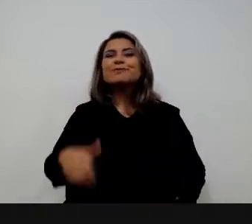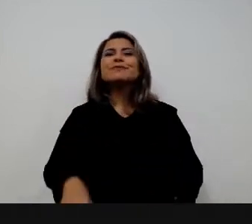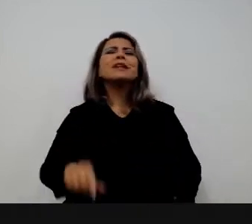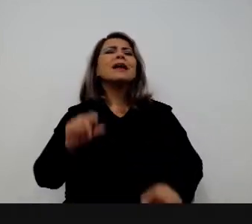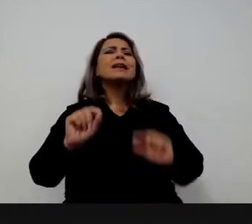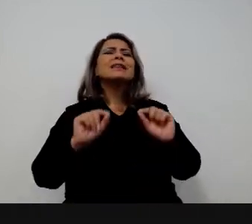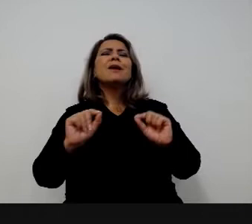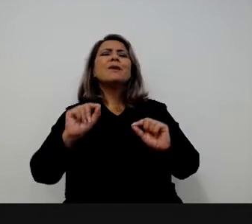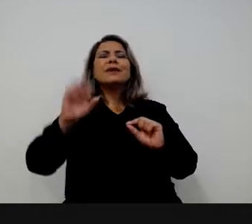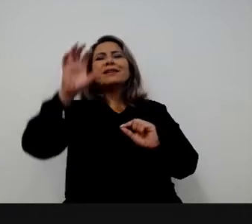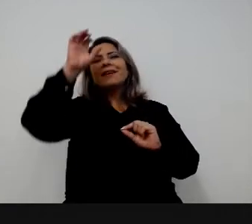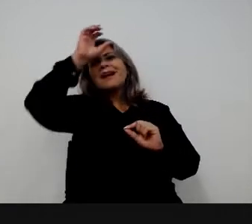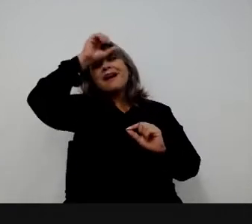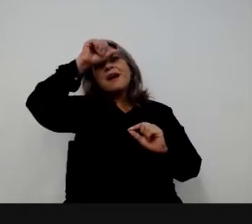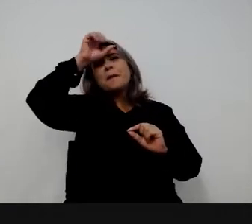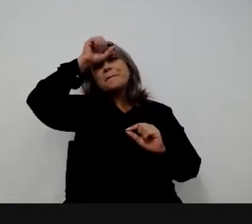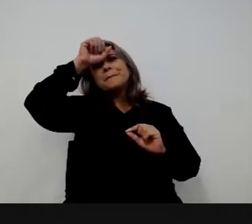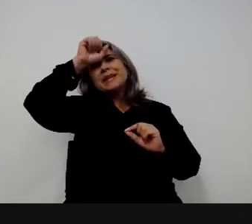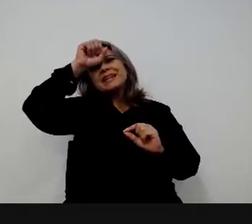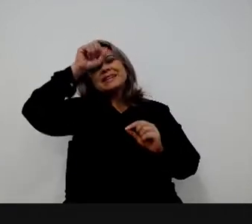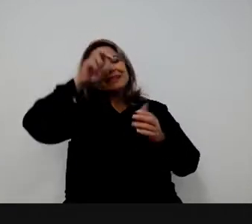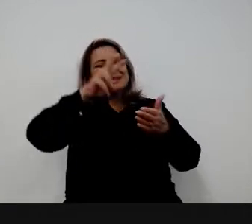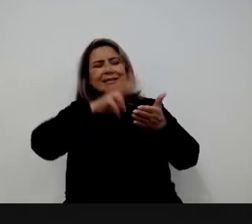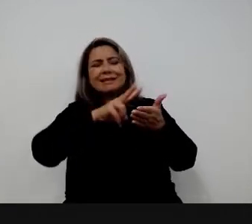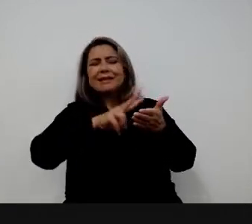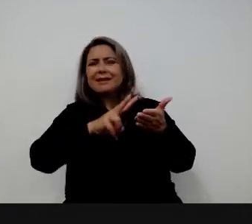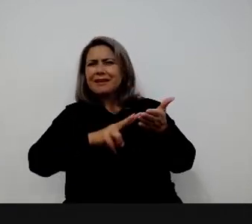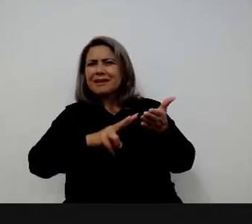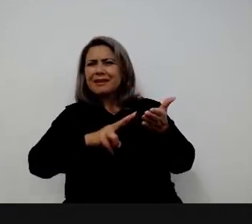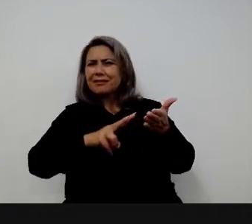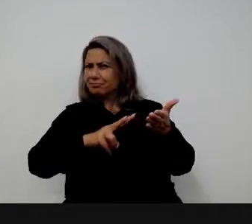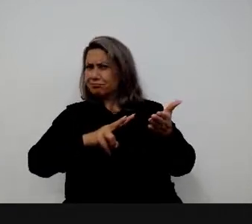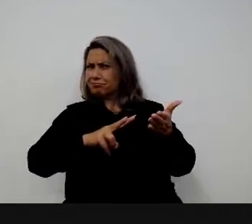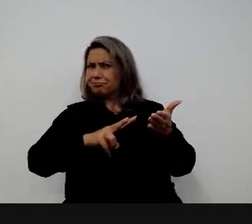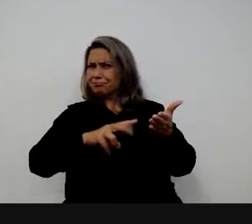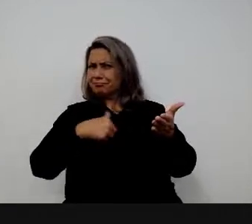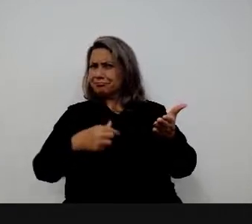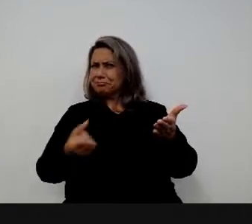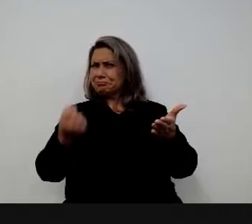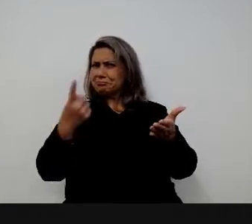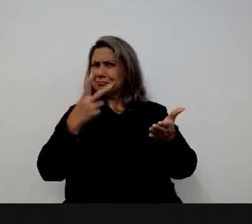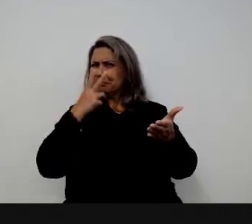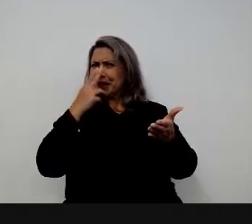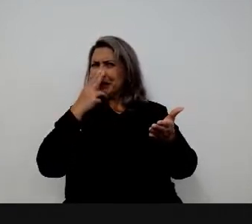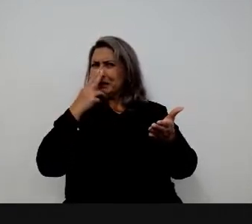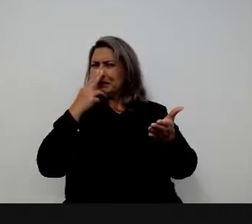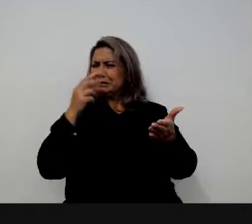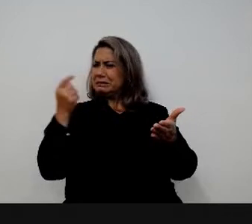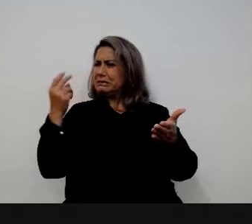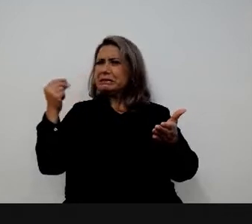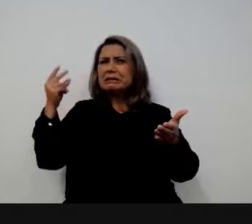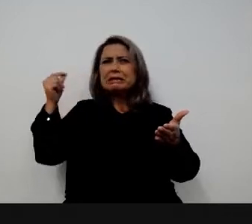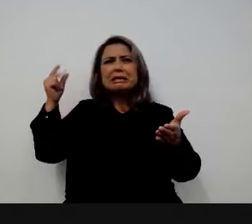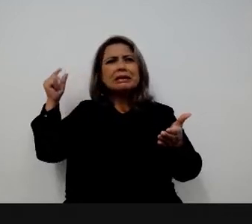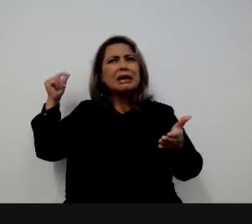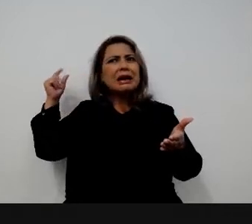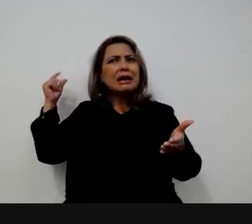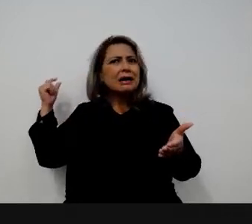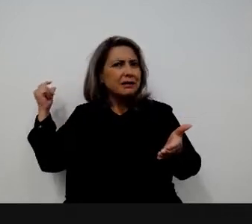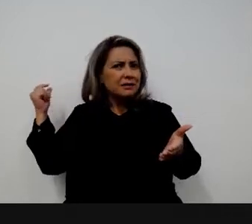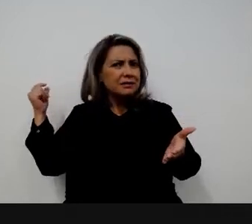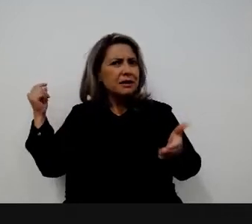a questão de aprender a ler é talvez uma das questões mais antigas dos Estados. Não falo nem do Estado moderno, eu falo